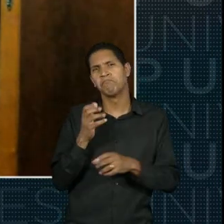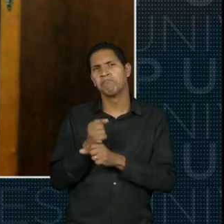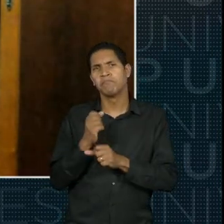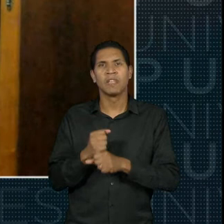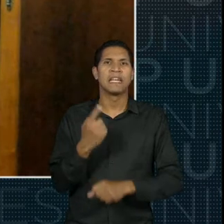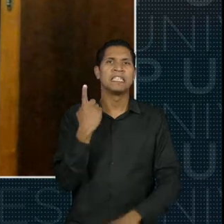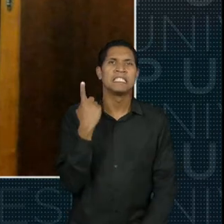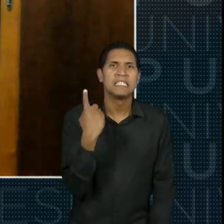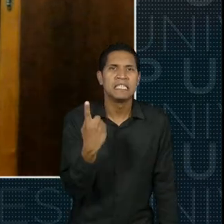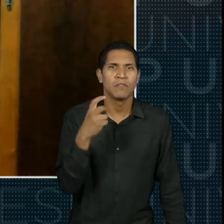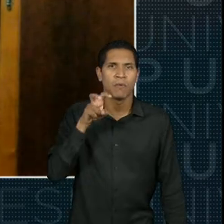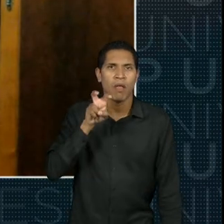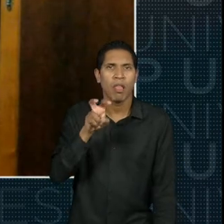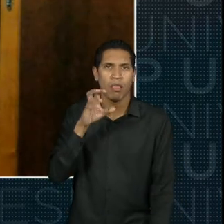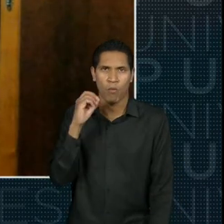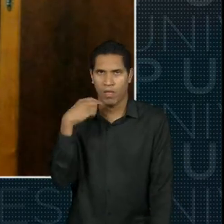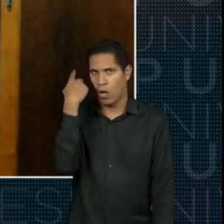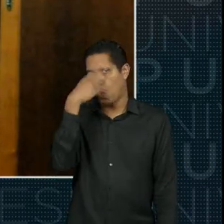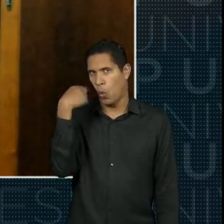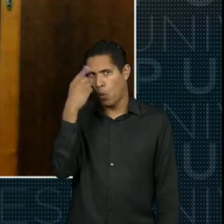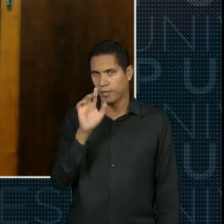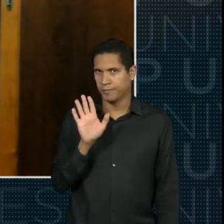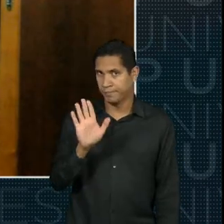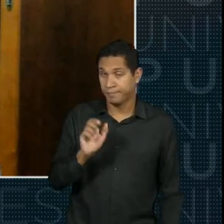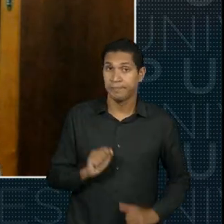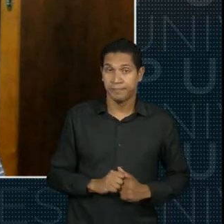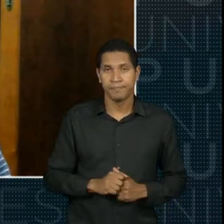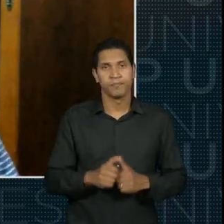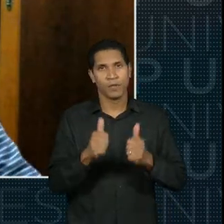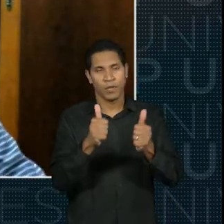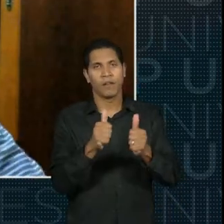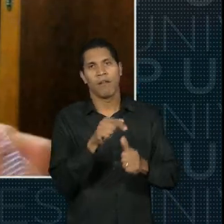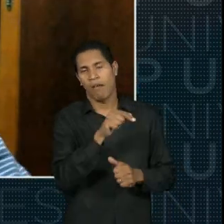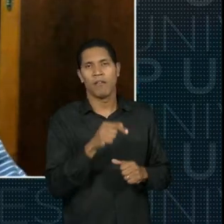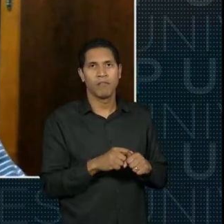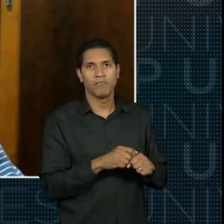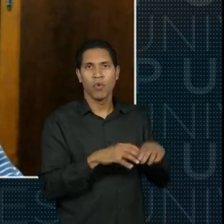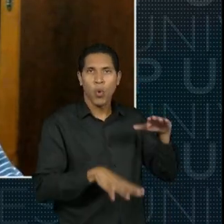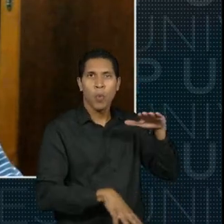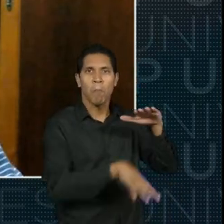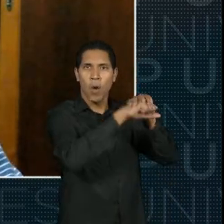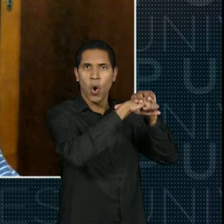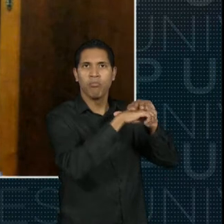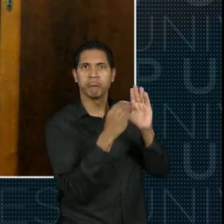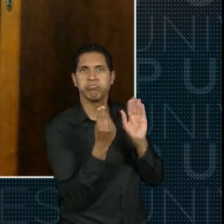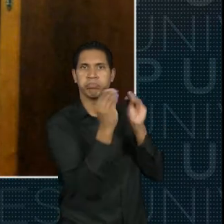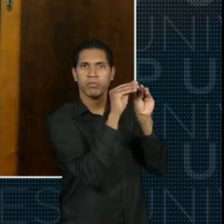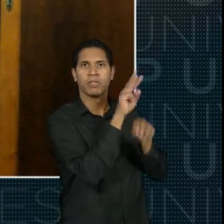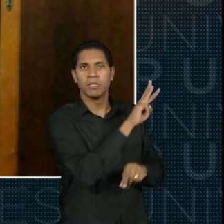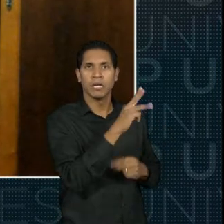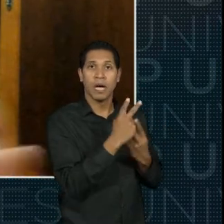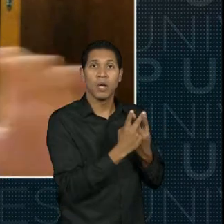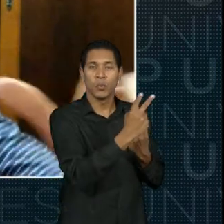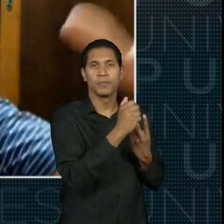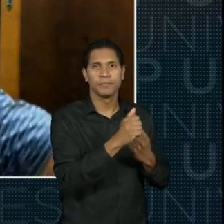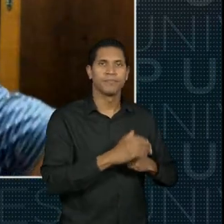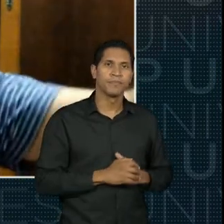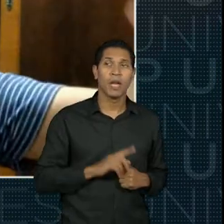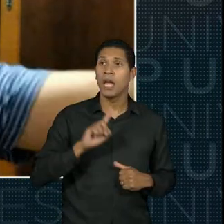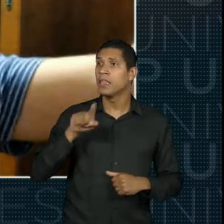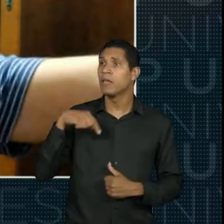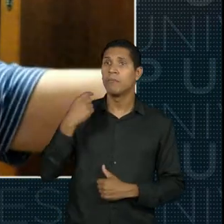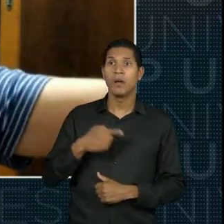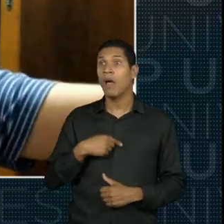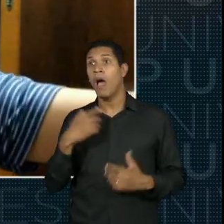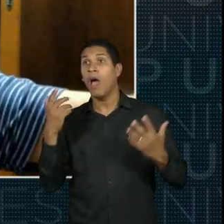150 horas, aí o aluno posta isso no portal do aluno, e depois ele decide